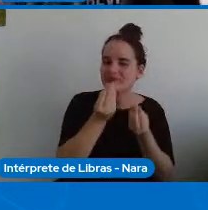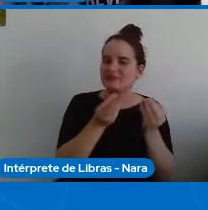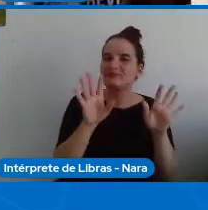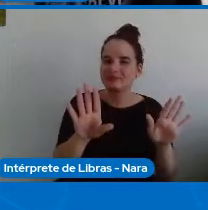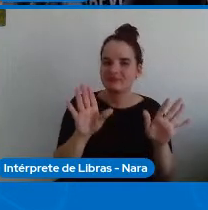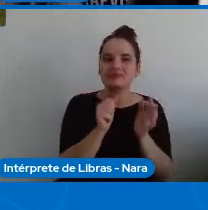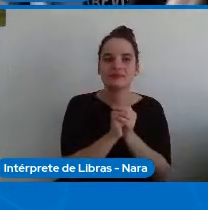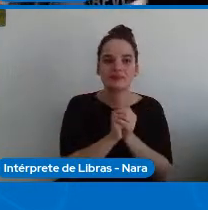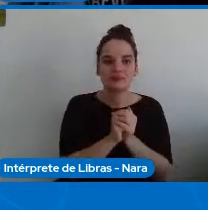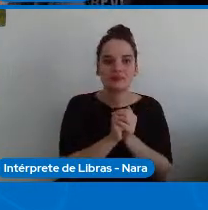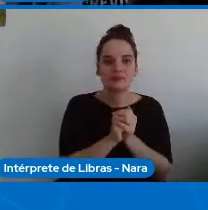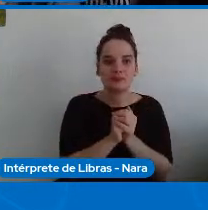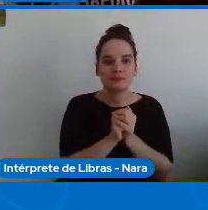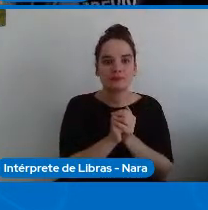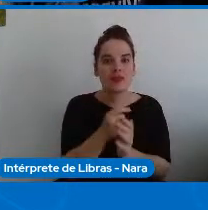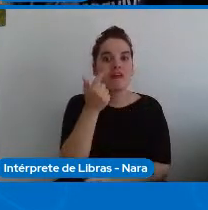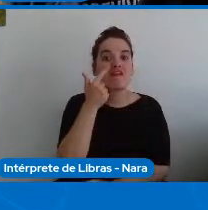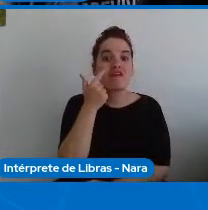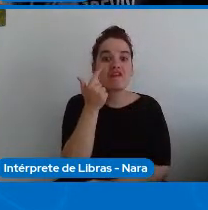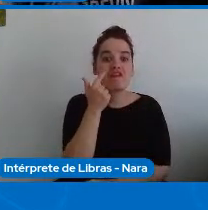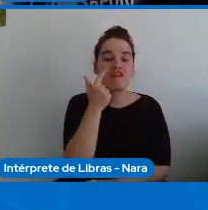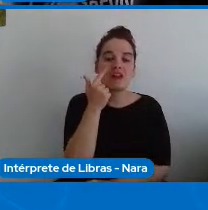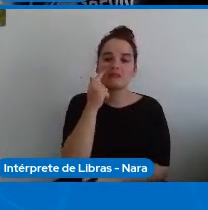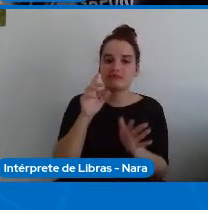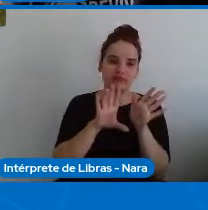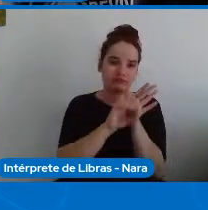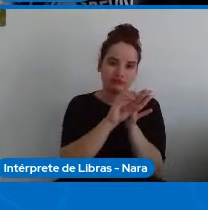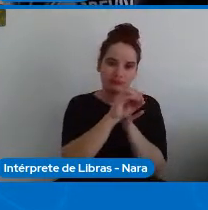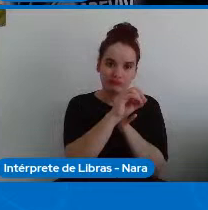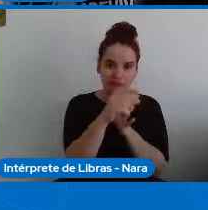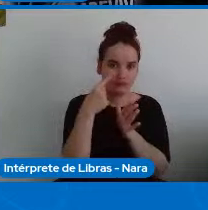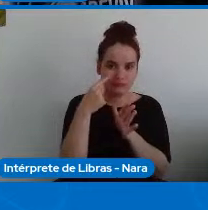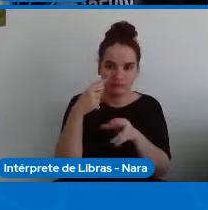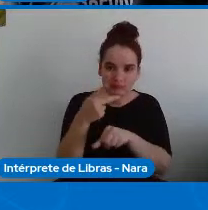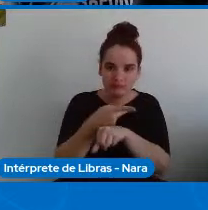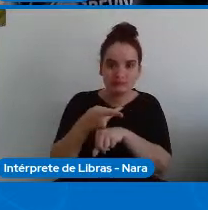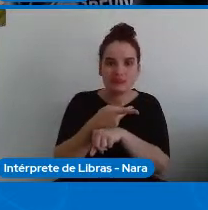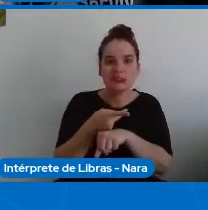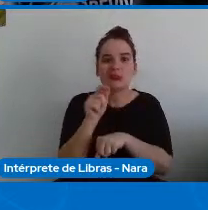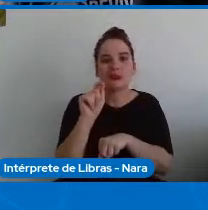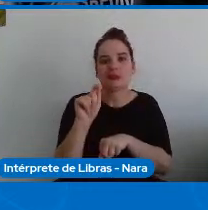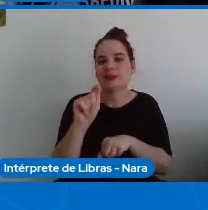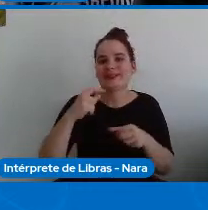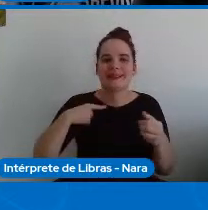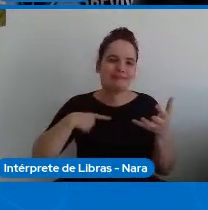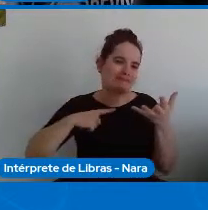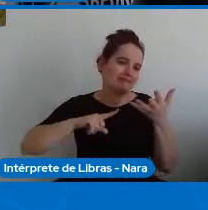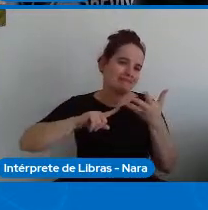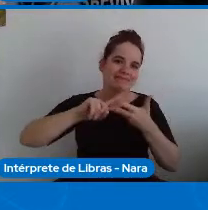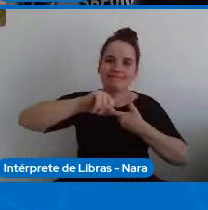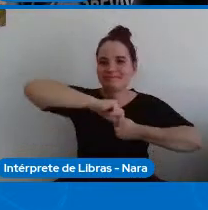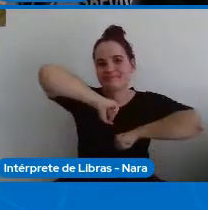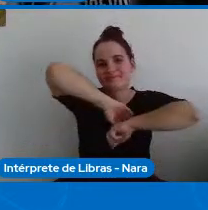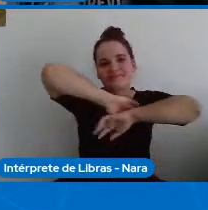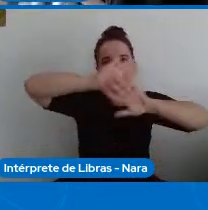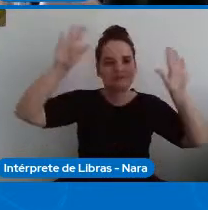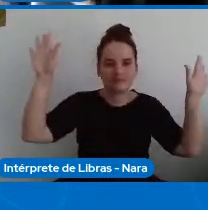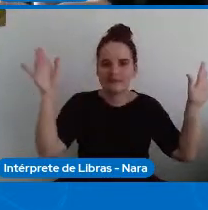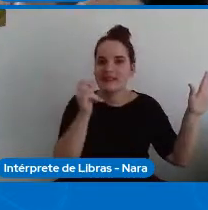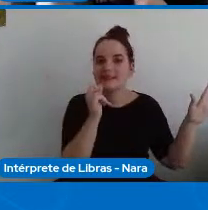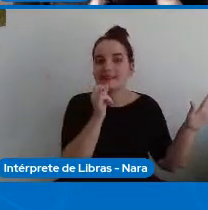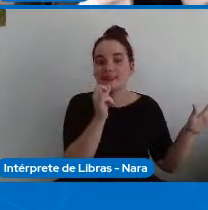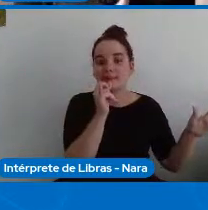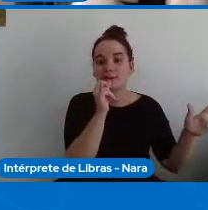basta a gente fazer qualquer busca na web, nós vamos achar muitos e muitos e muitos exemplos de